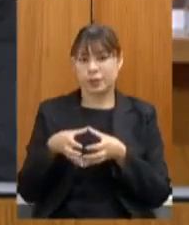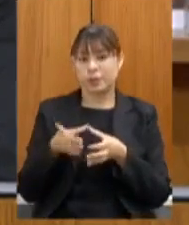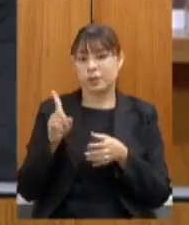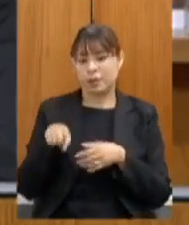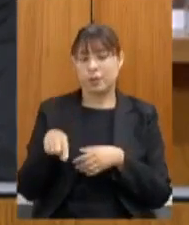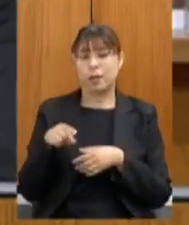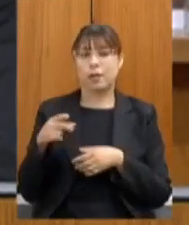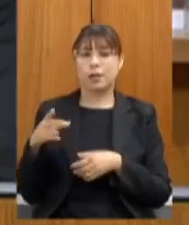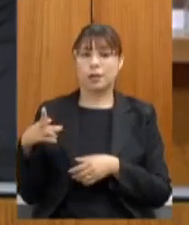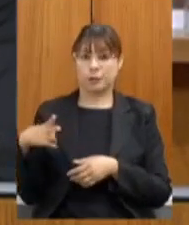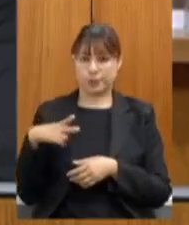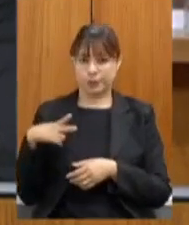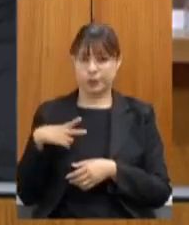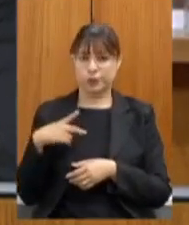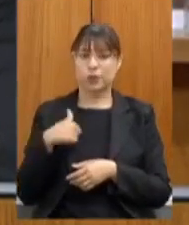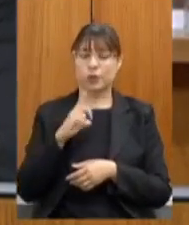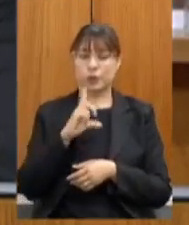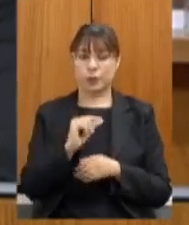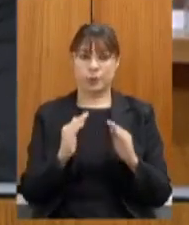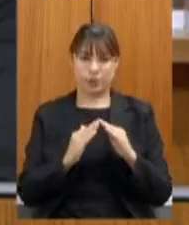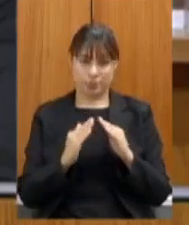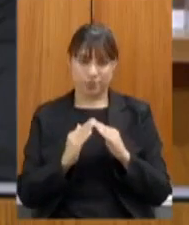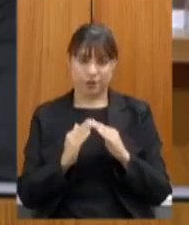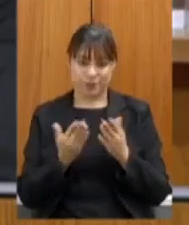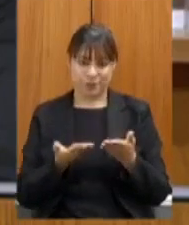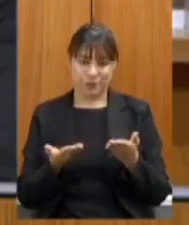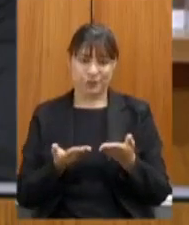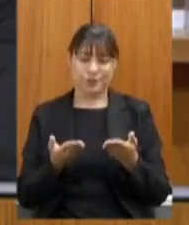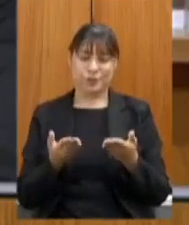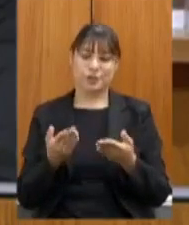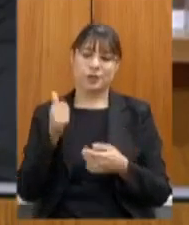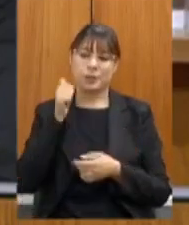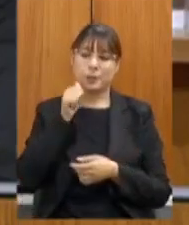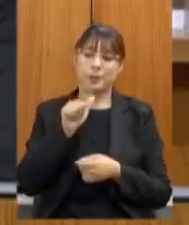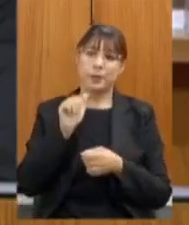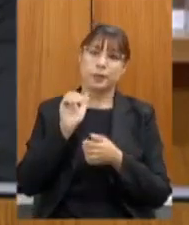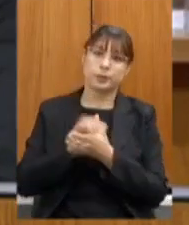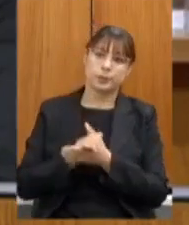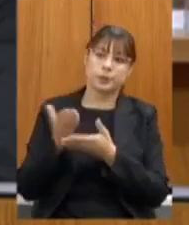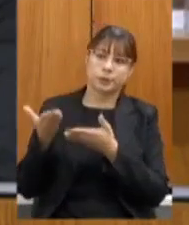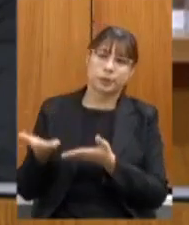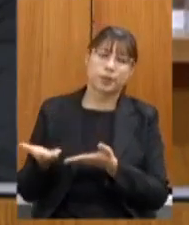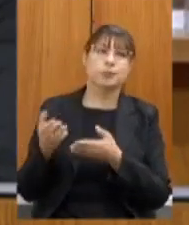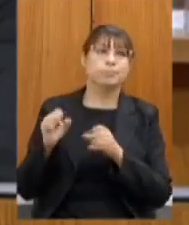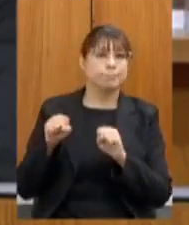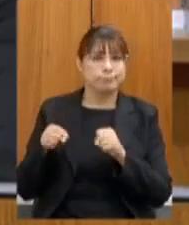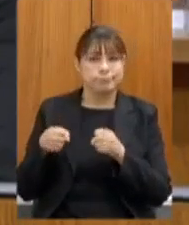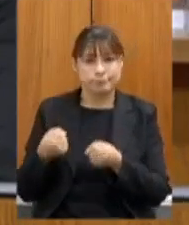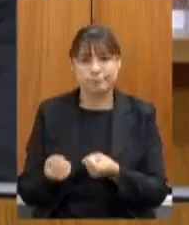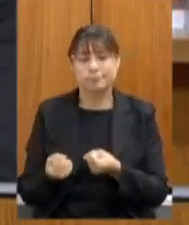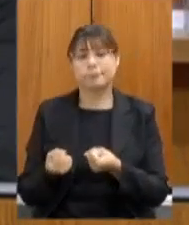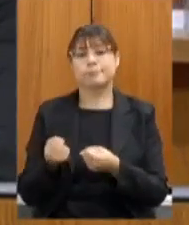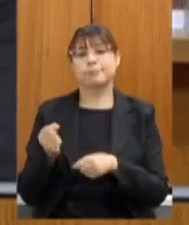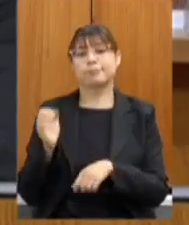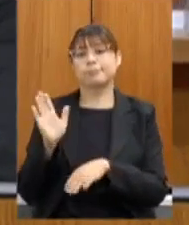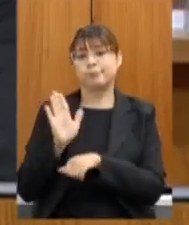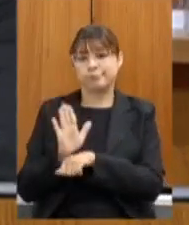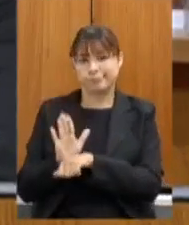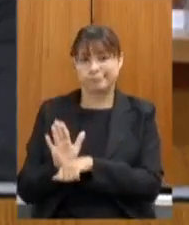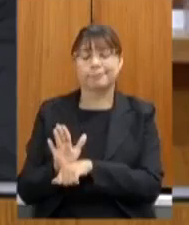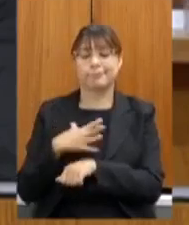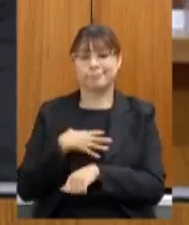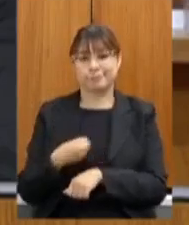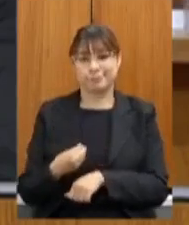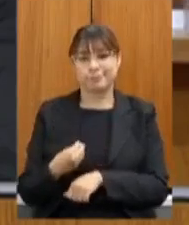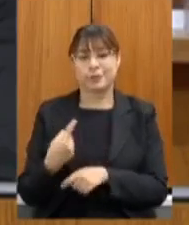ensino eu saí de casa agora com a minha esposa lá se dedicando por completo também porque não é fácil